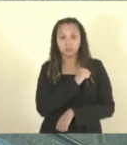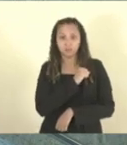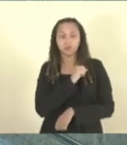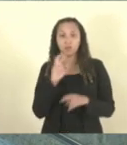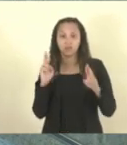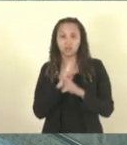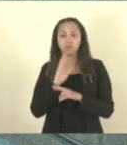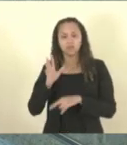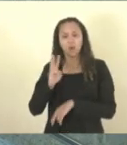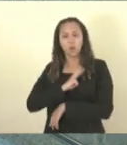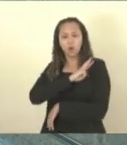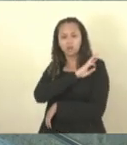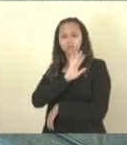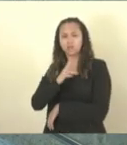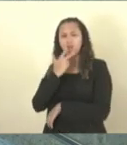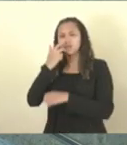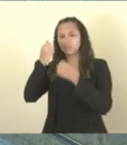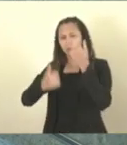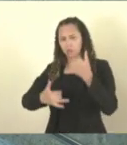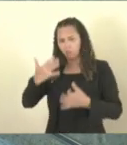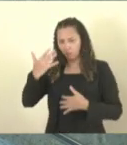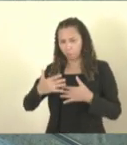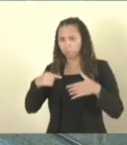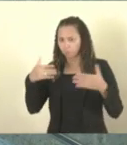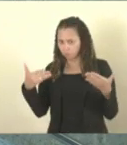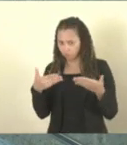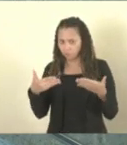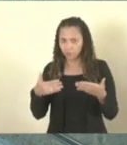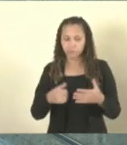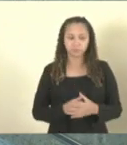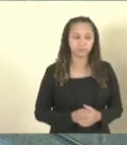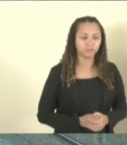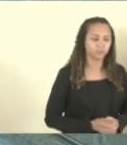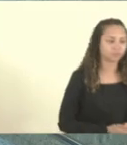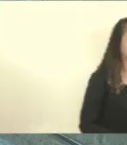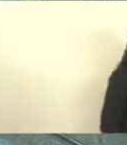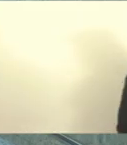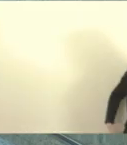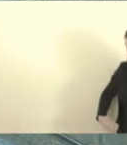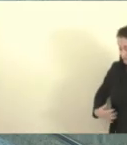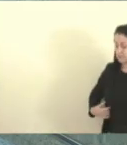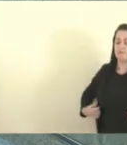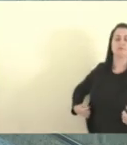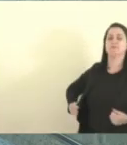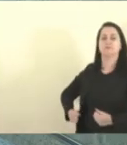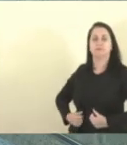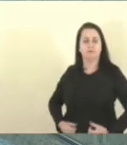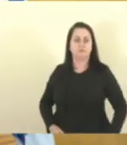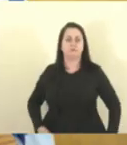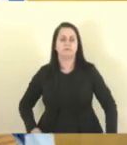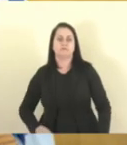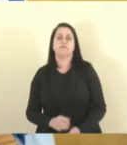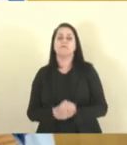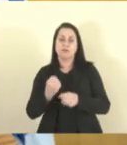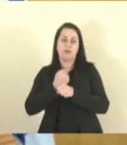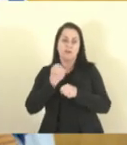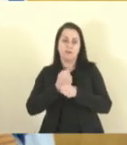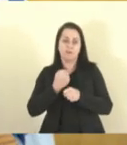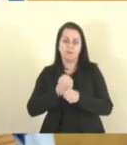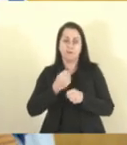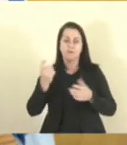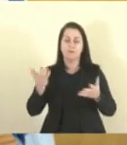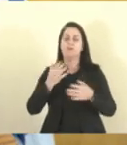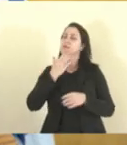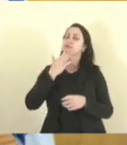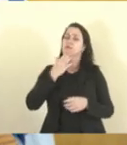Coronel Elton colocou aqui. Essa obra da Cezan que está sendo realizada em Pequiá, é lógico que a água vai